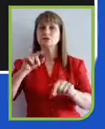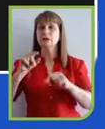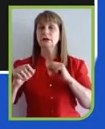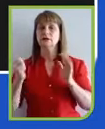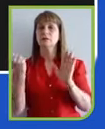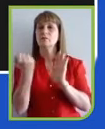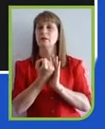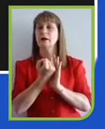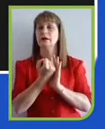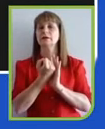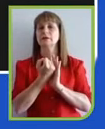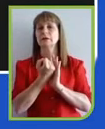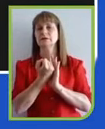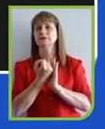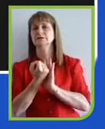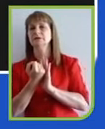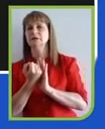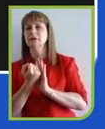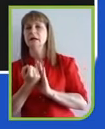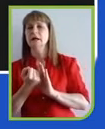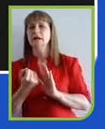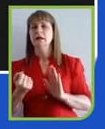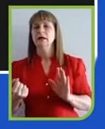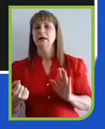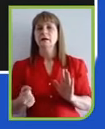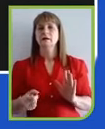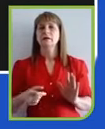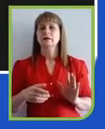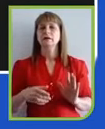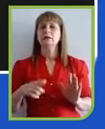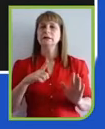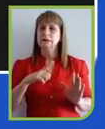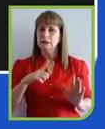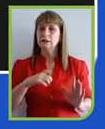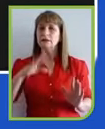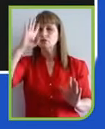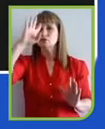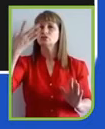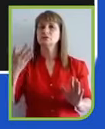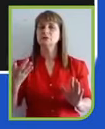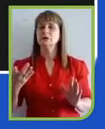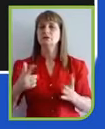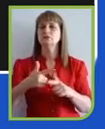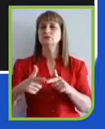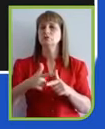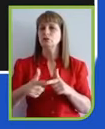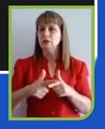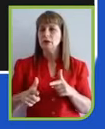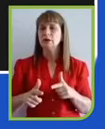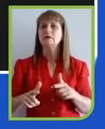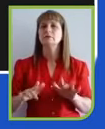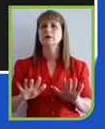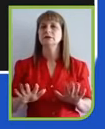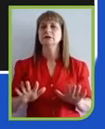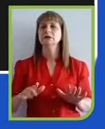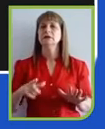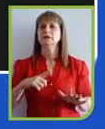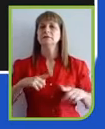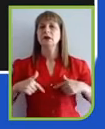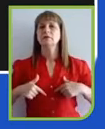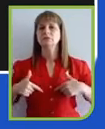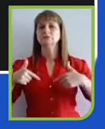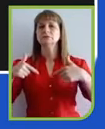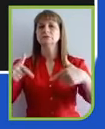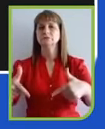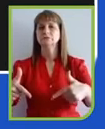dessas marcas com solução de problemas e não com problemas, o ativismo de stakeholder, as